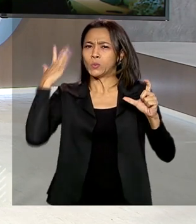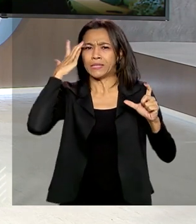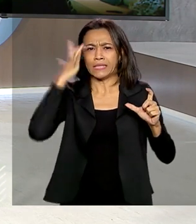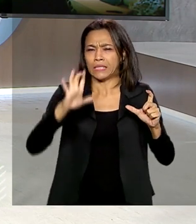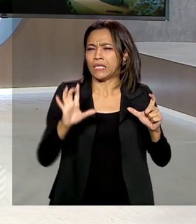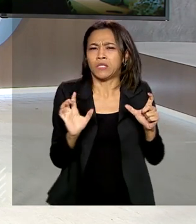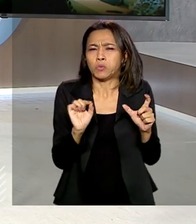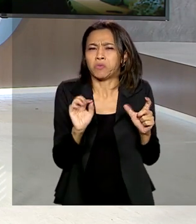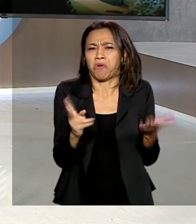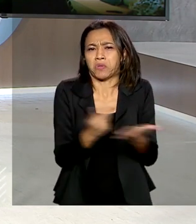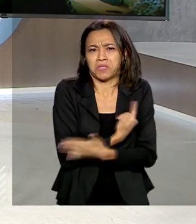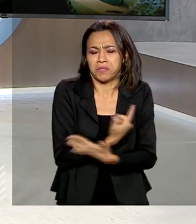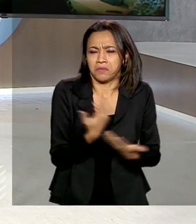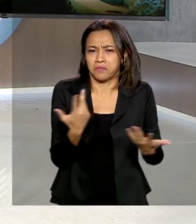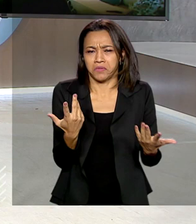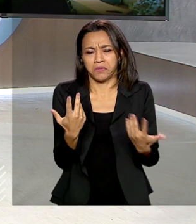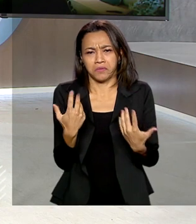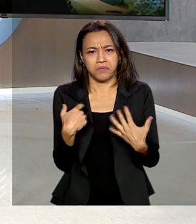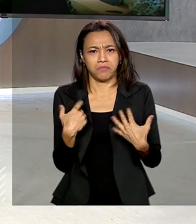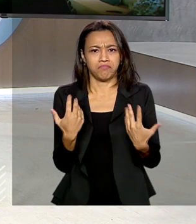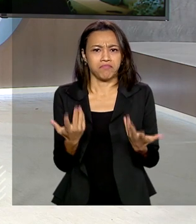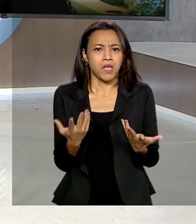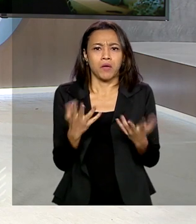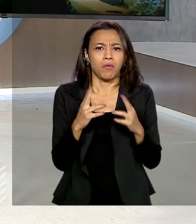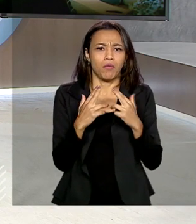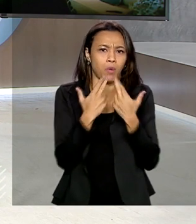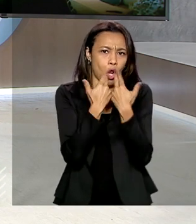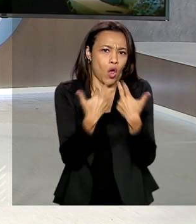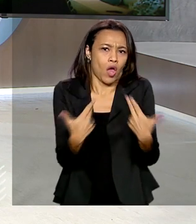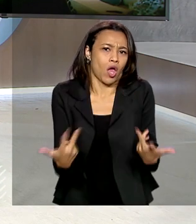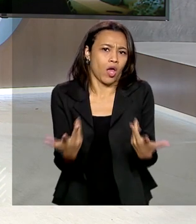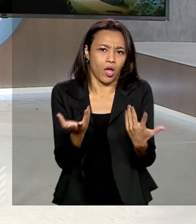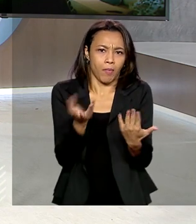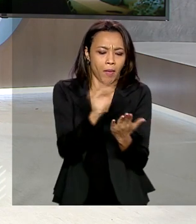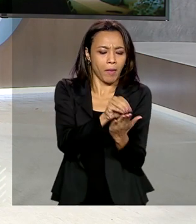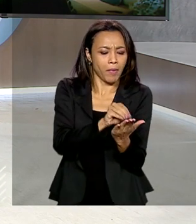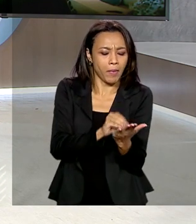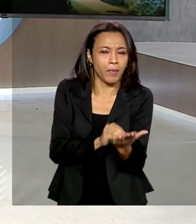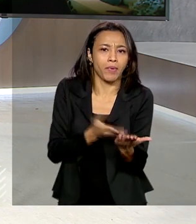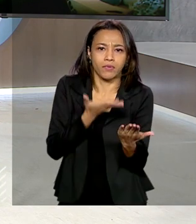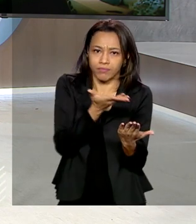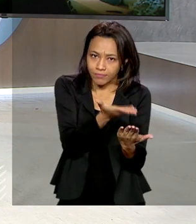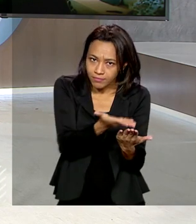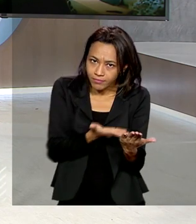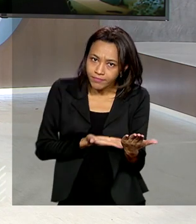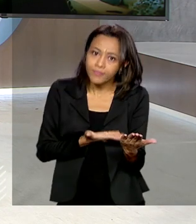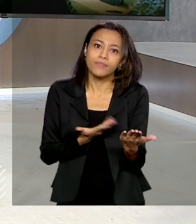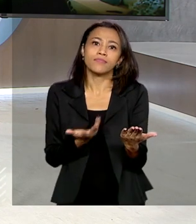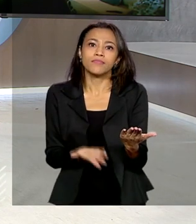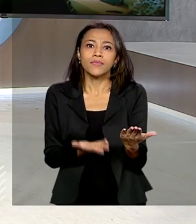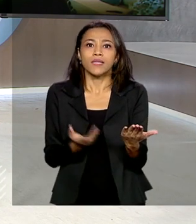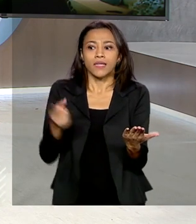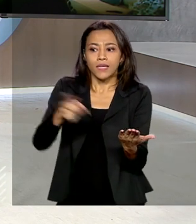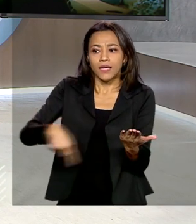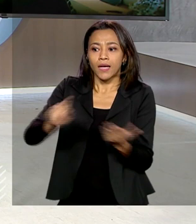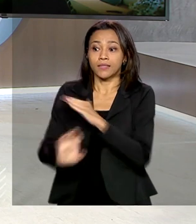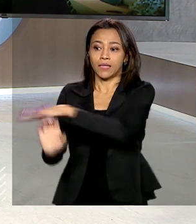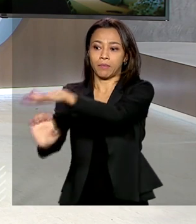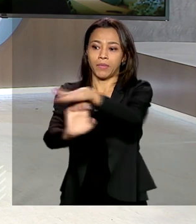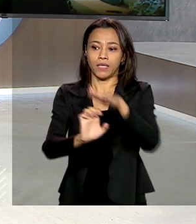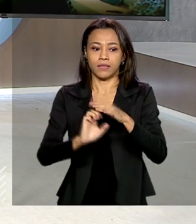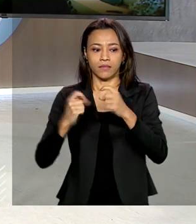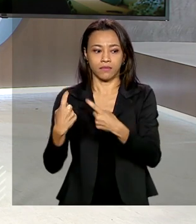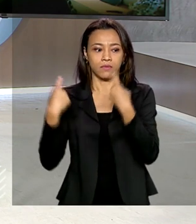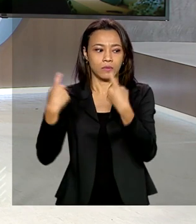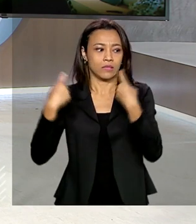da inovação, ela faz que os empresários se